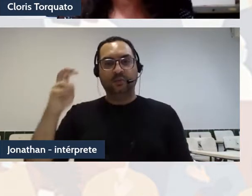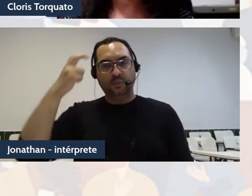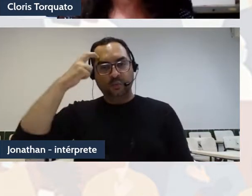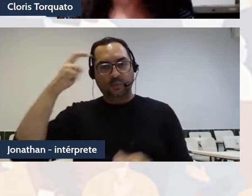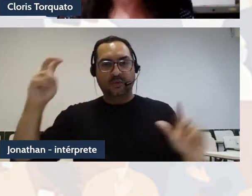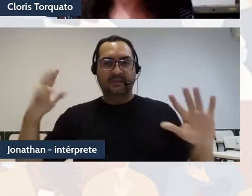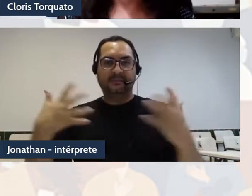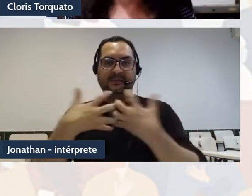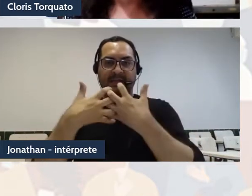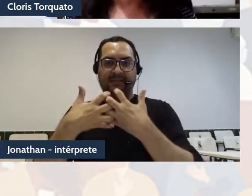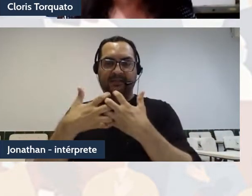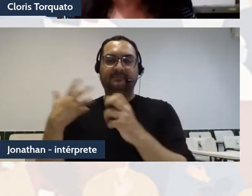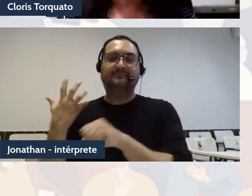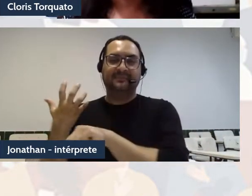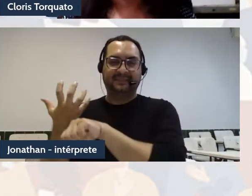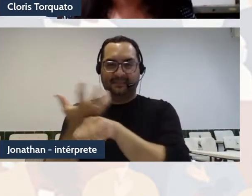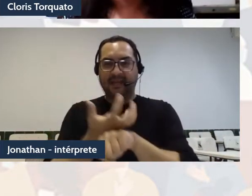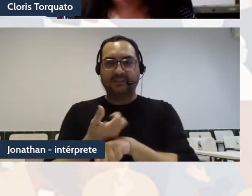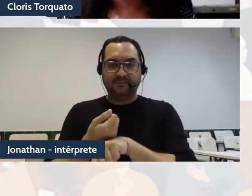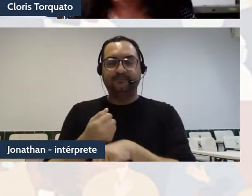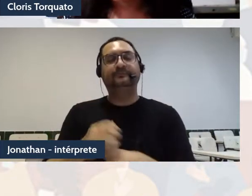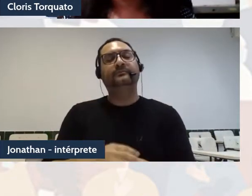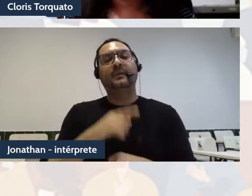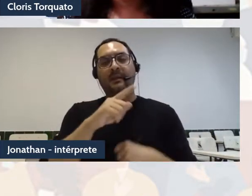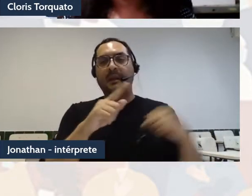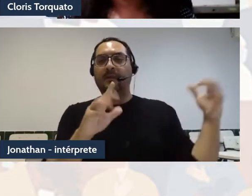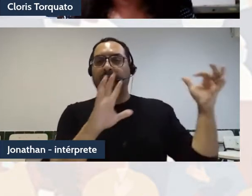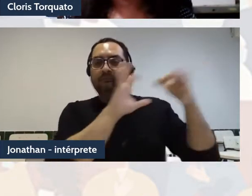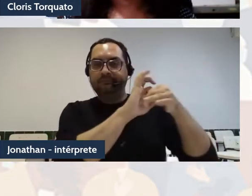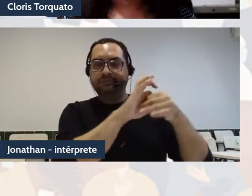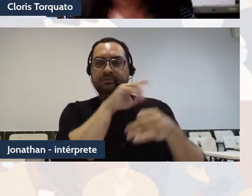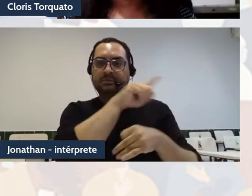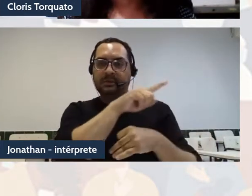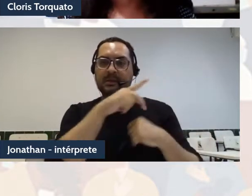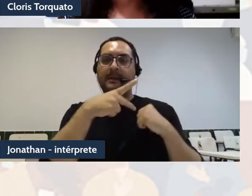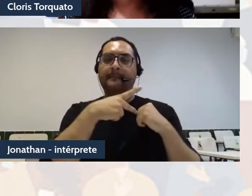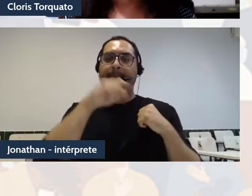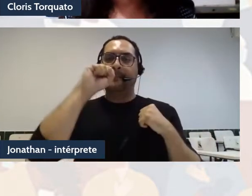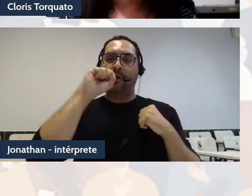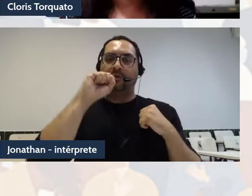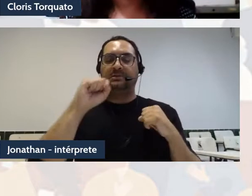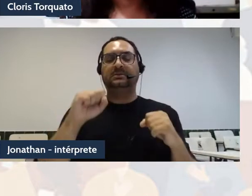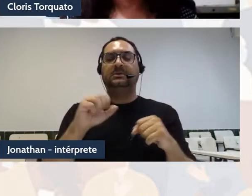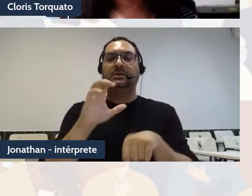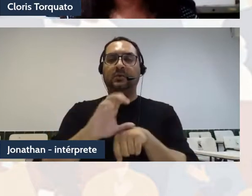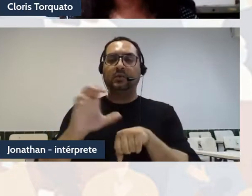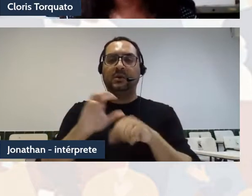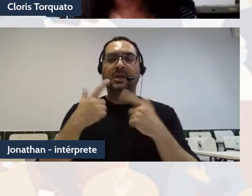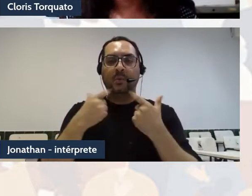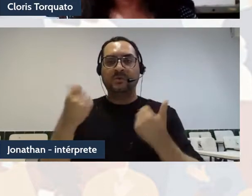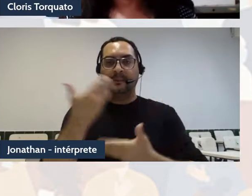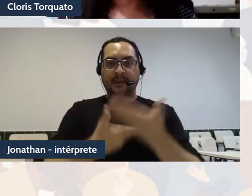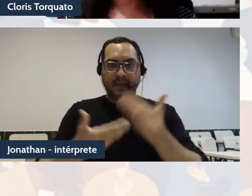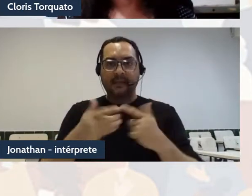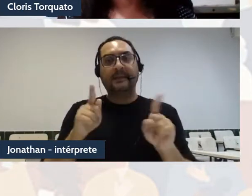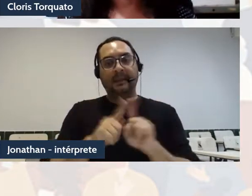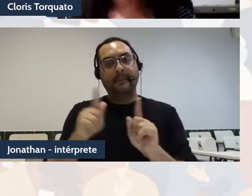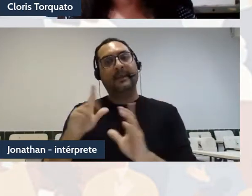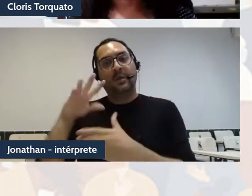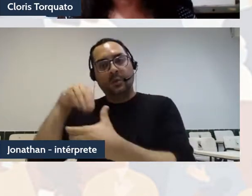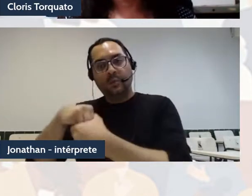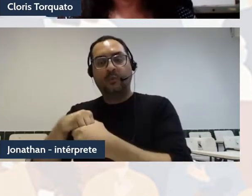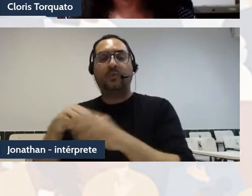vinculado à pós-graduação de linguística aplicada e do grupo de linguagem e identidade de